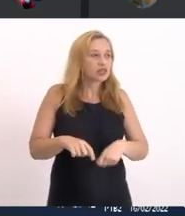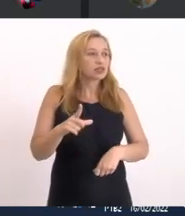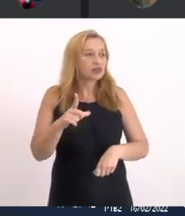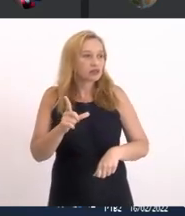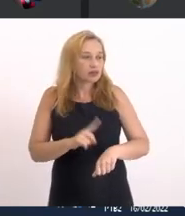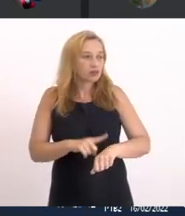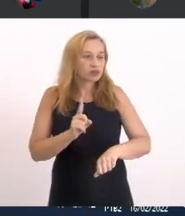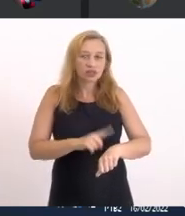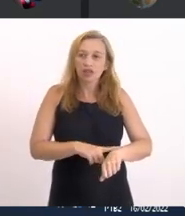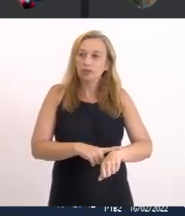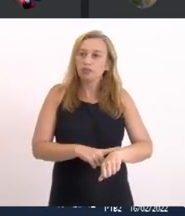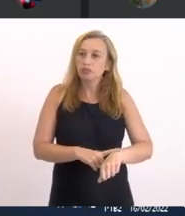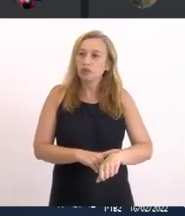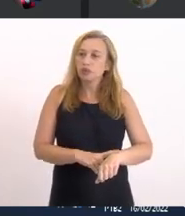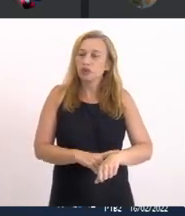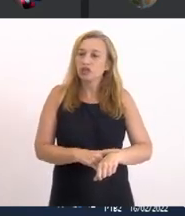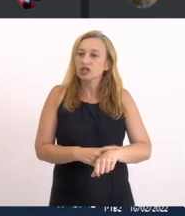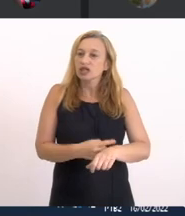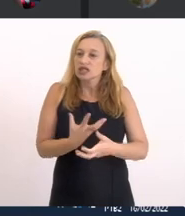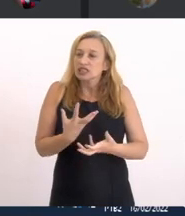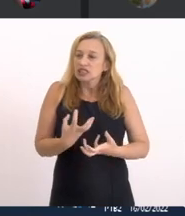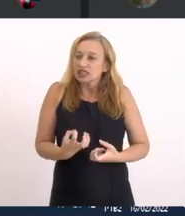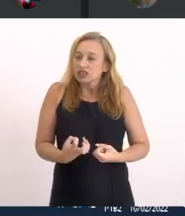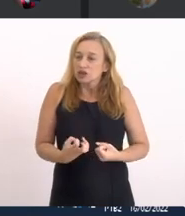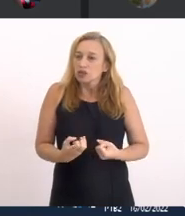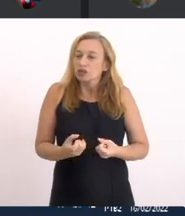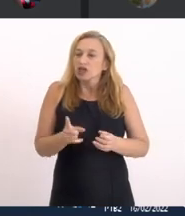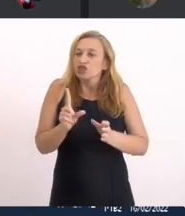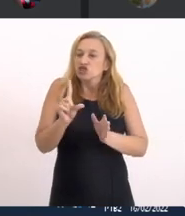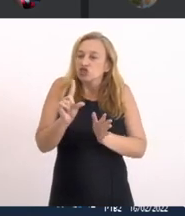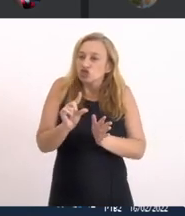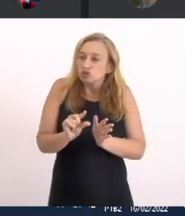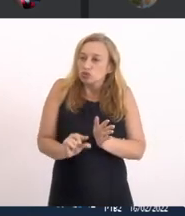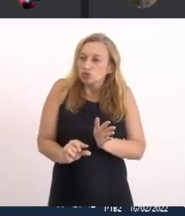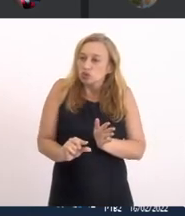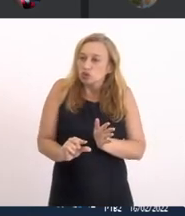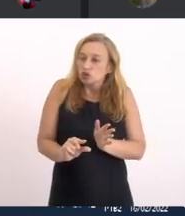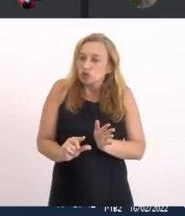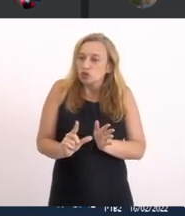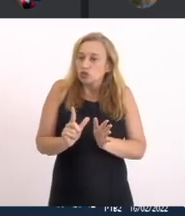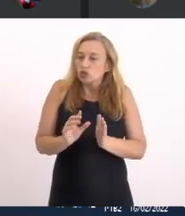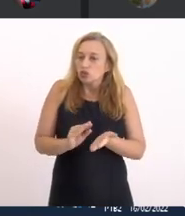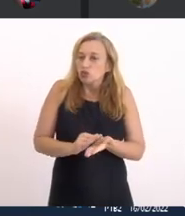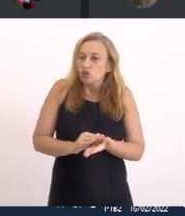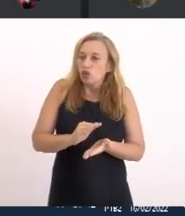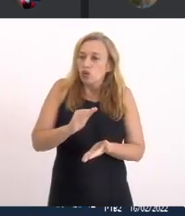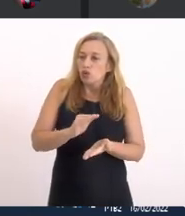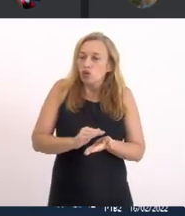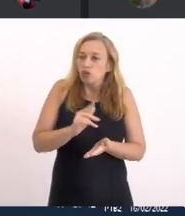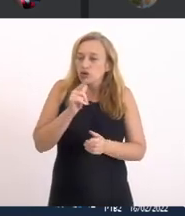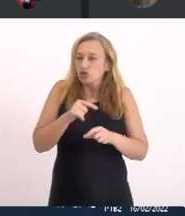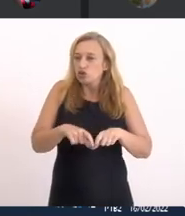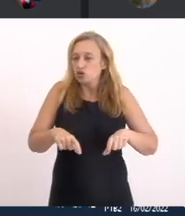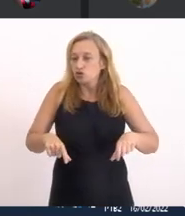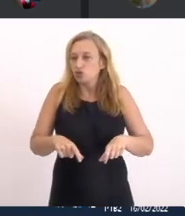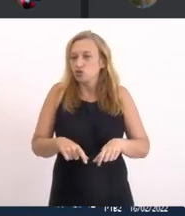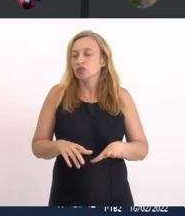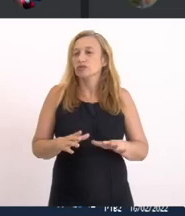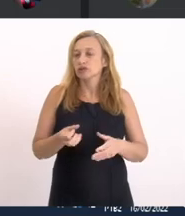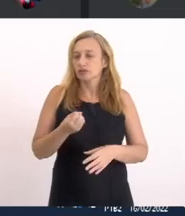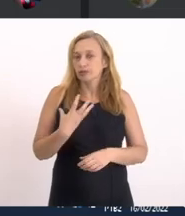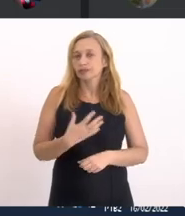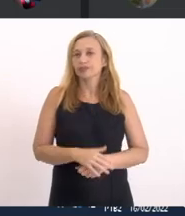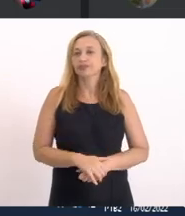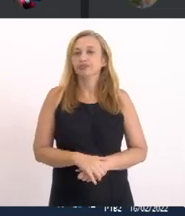seco Tempo seco Tem que reduzir O volume de esgoto Chega na lagoa E o tempo seco Está sendo muito eficaz